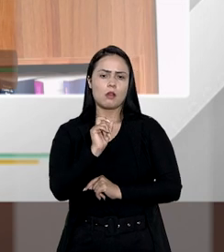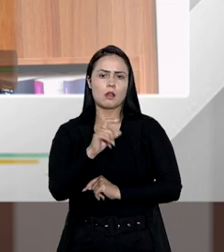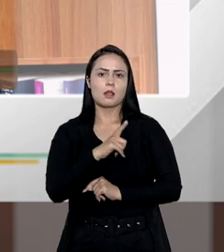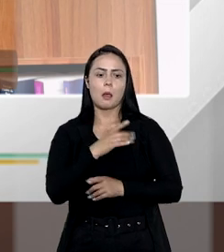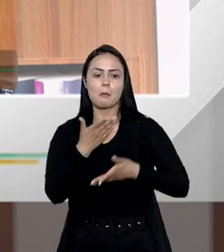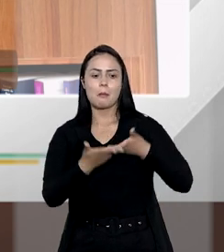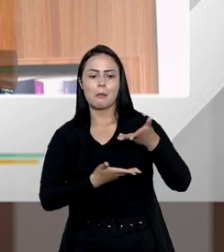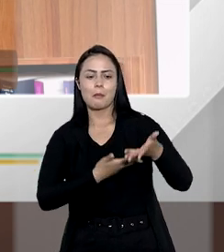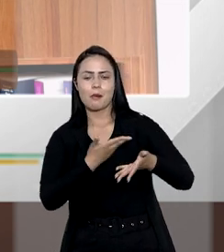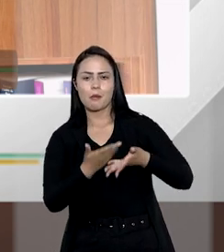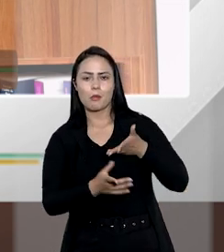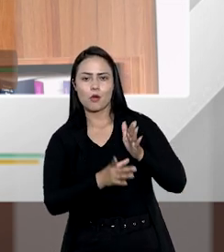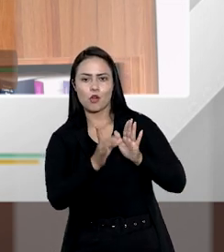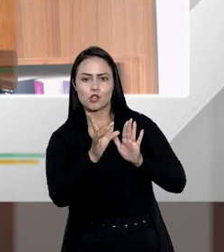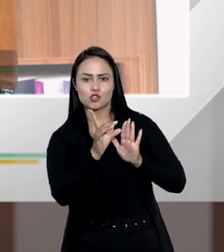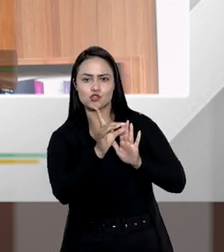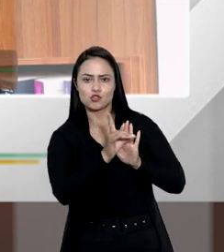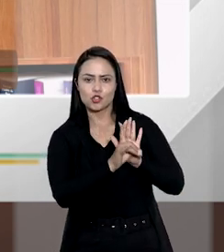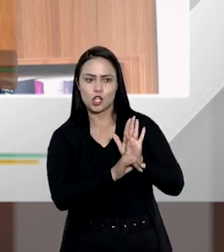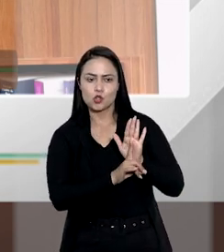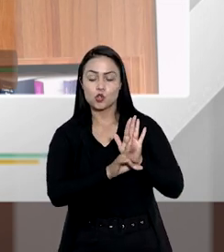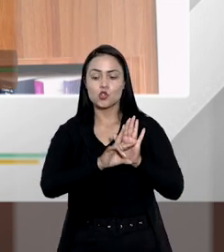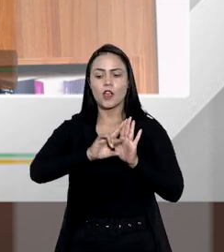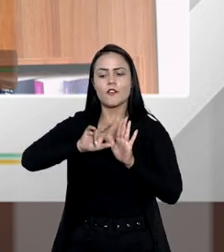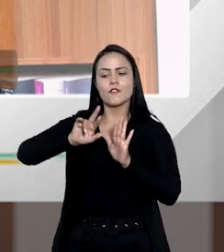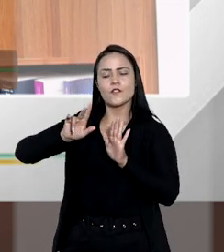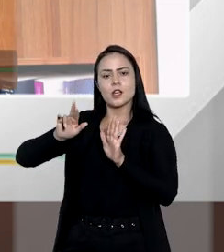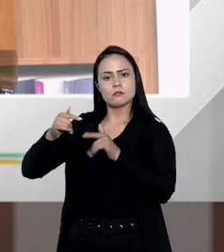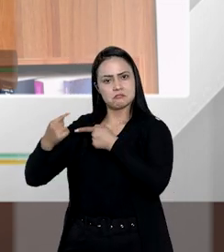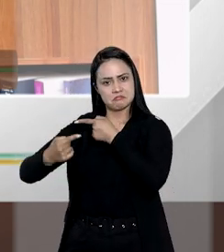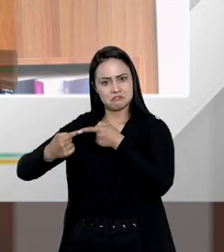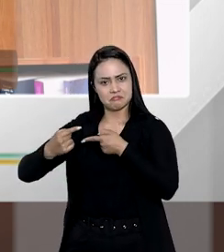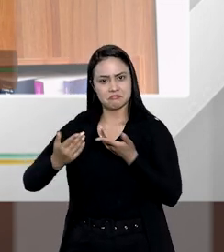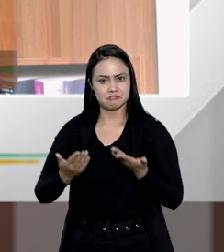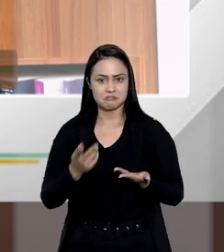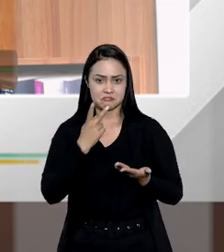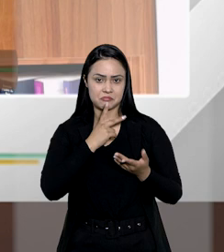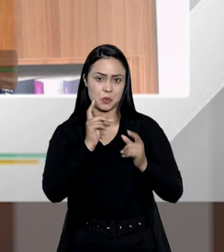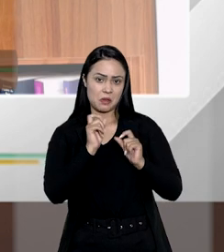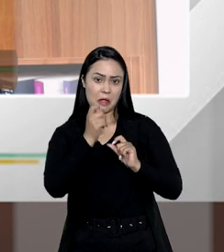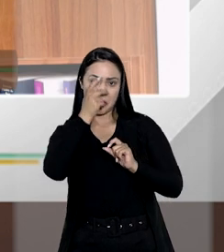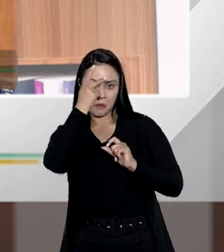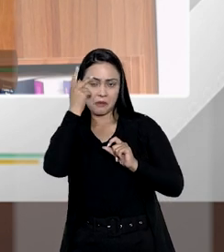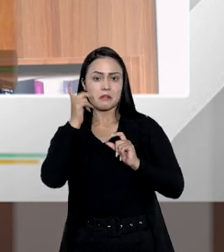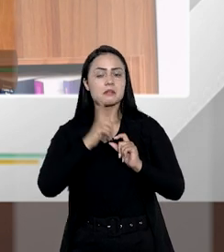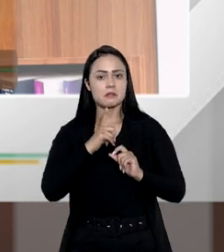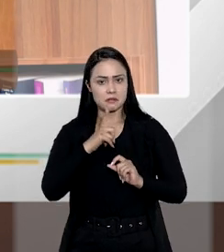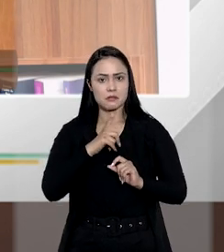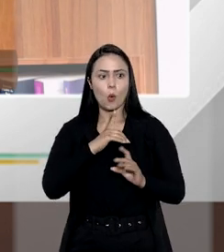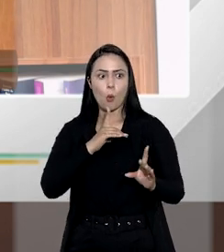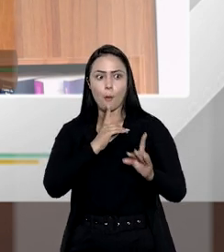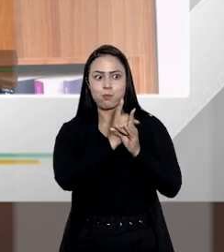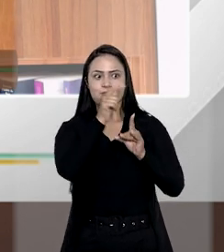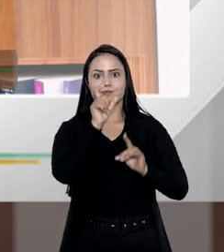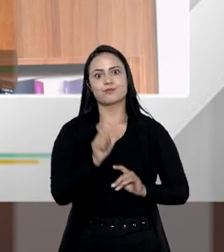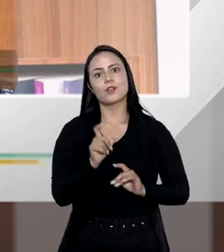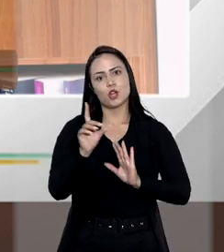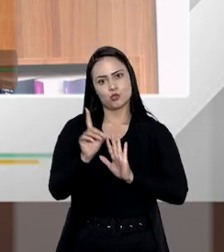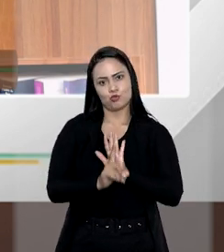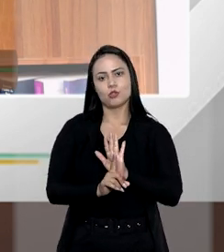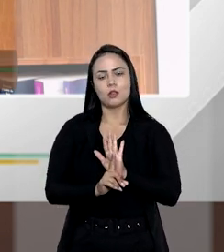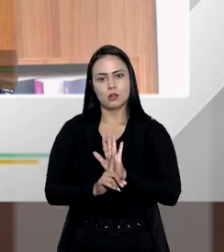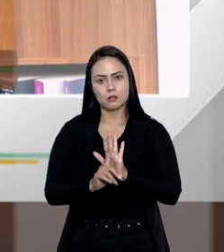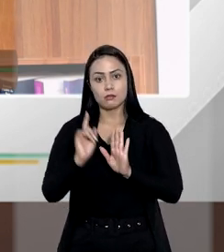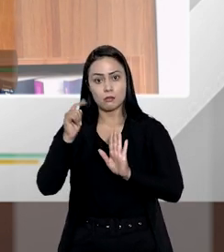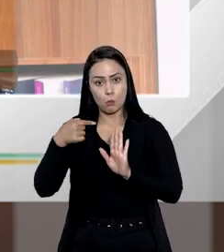passa por direito de acrescer os demais coerdeiros. Isso quer dizer que alguém que tenha sido descoberto os seus direitos